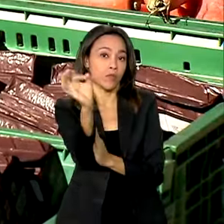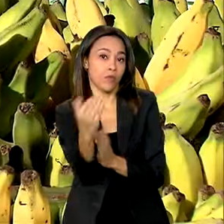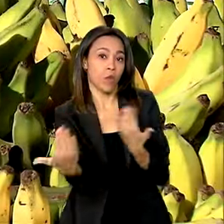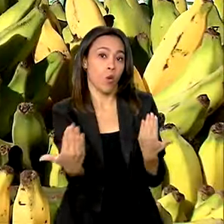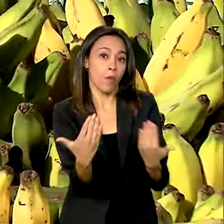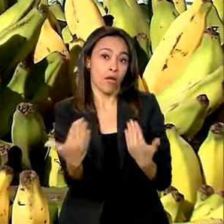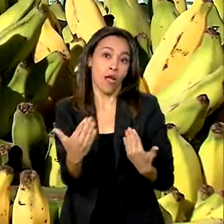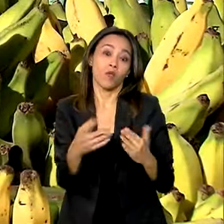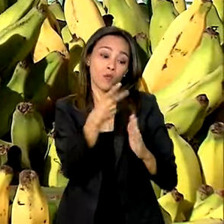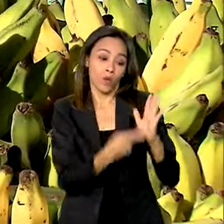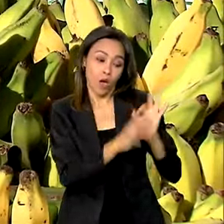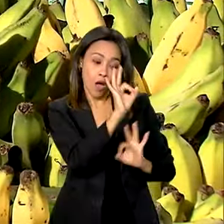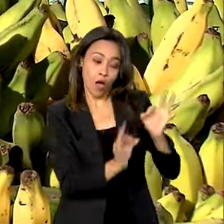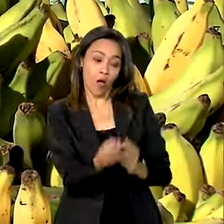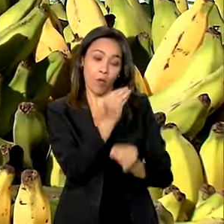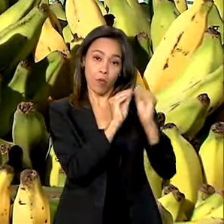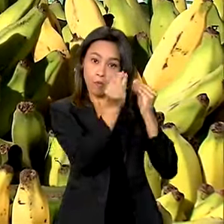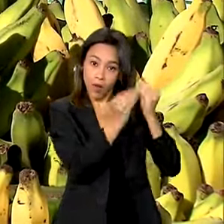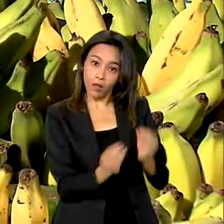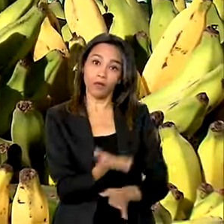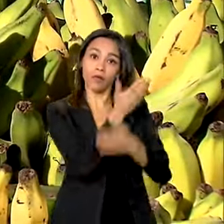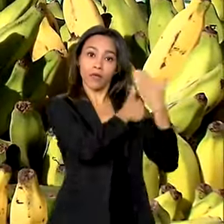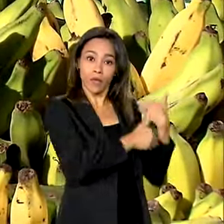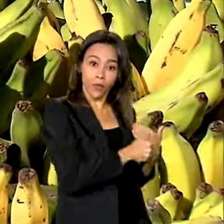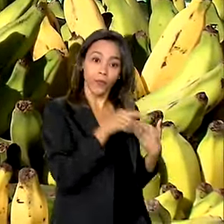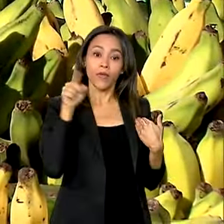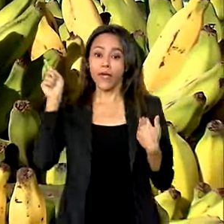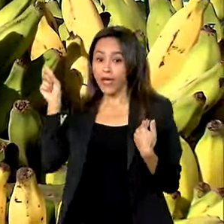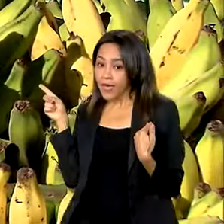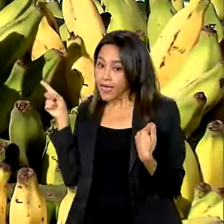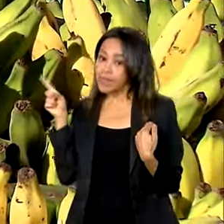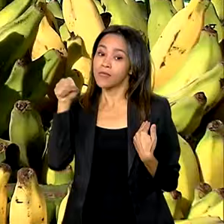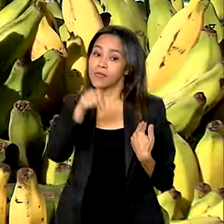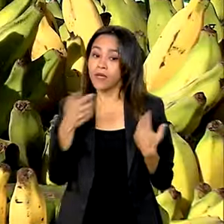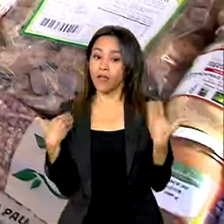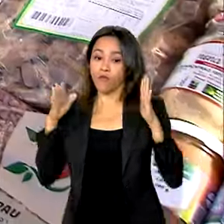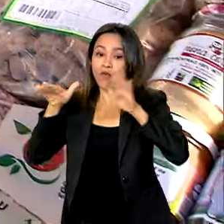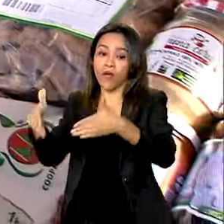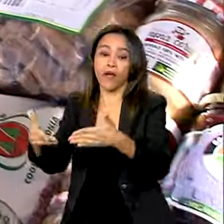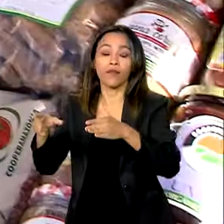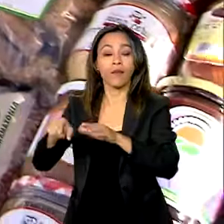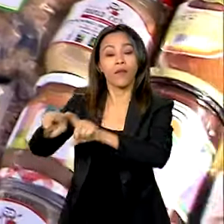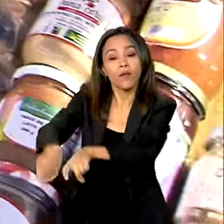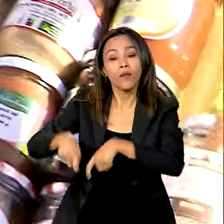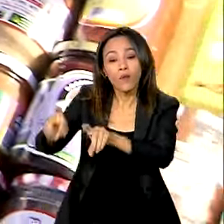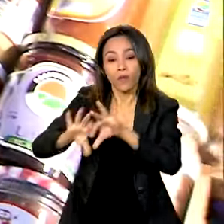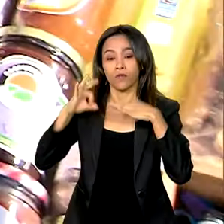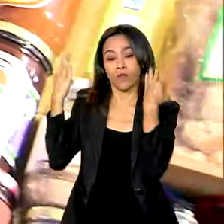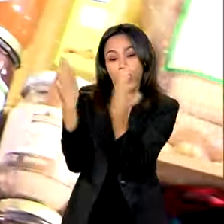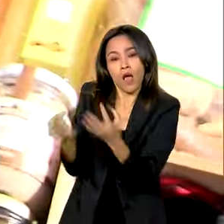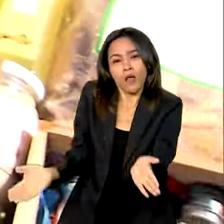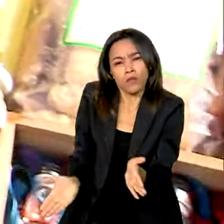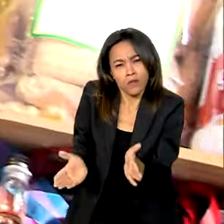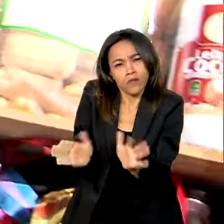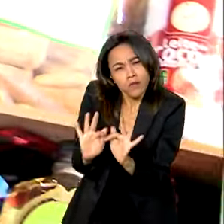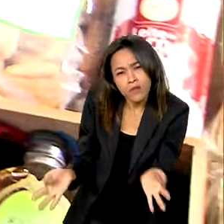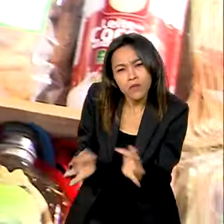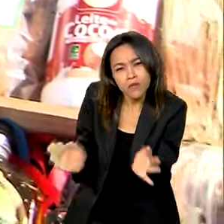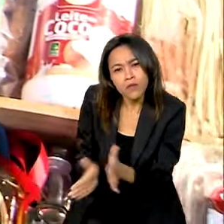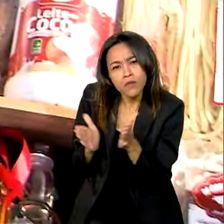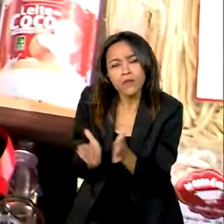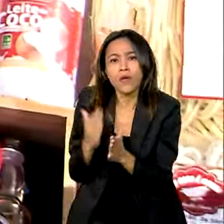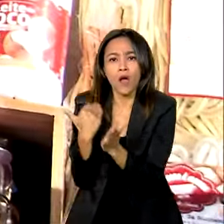anterior. No Pronaf B, microcrédito destinado aos agricultores familiares de baixa renda, o aumento foi de